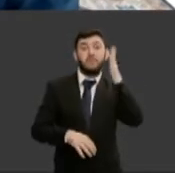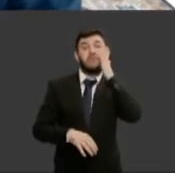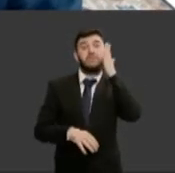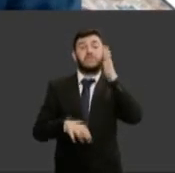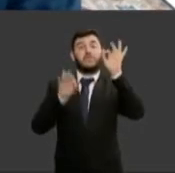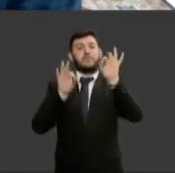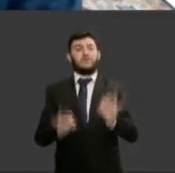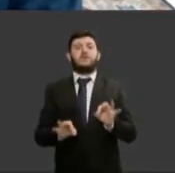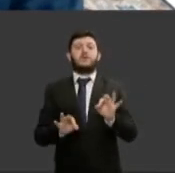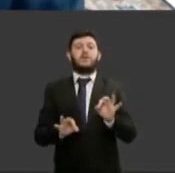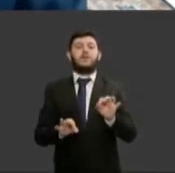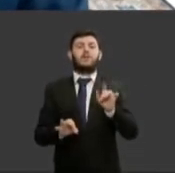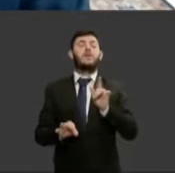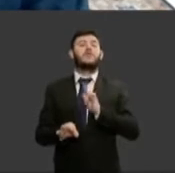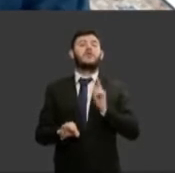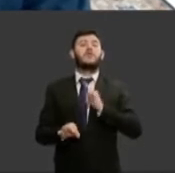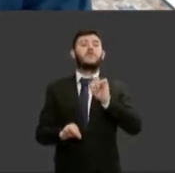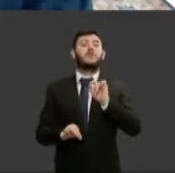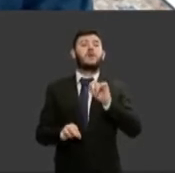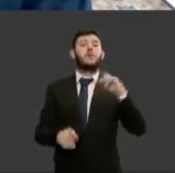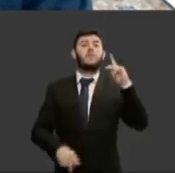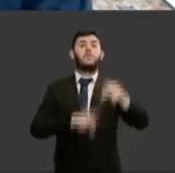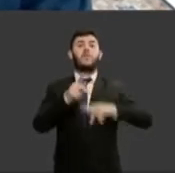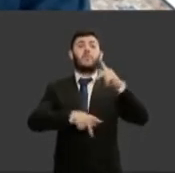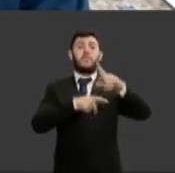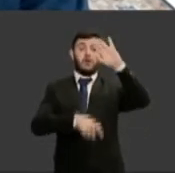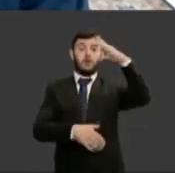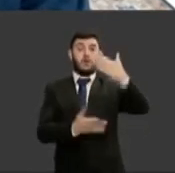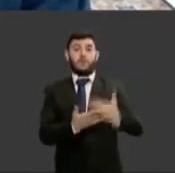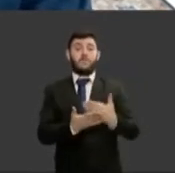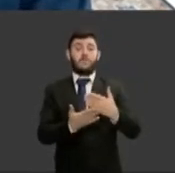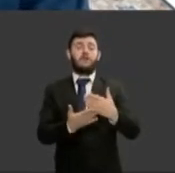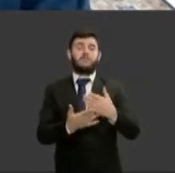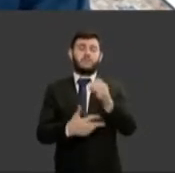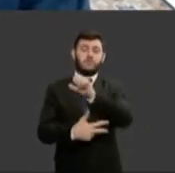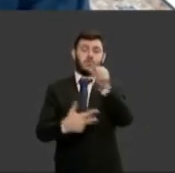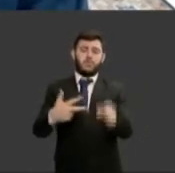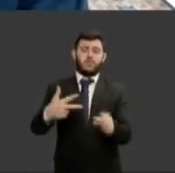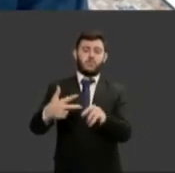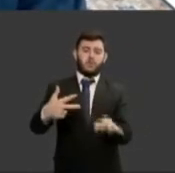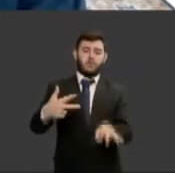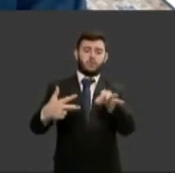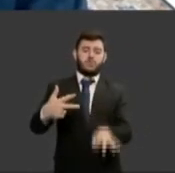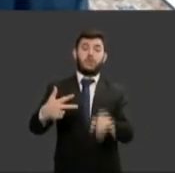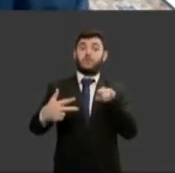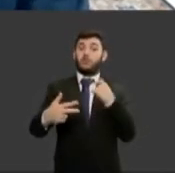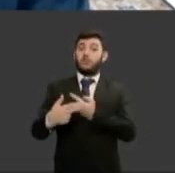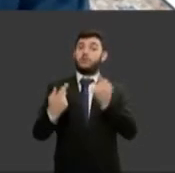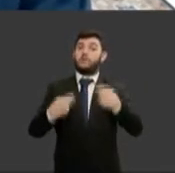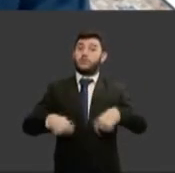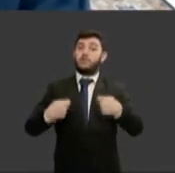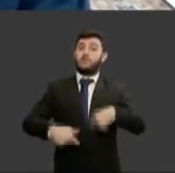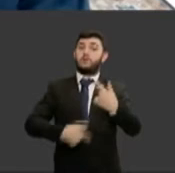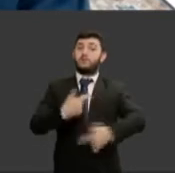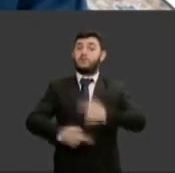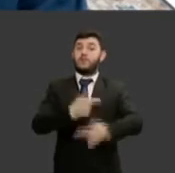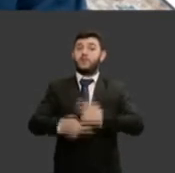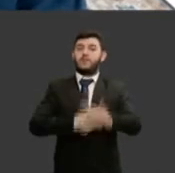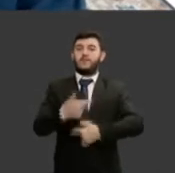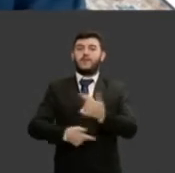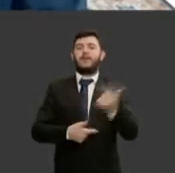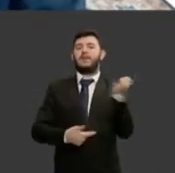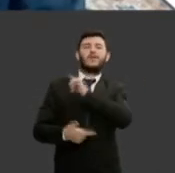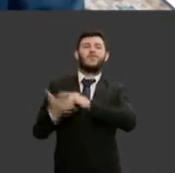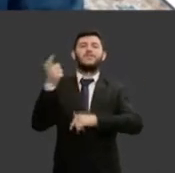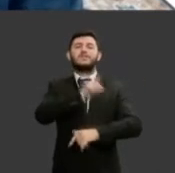confiança do público no sistema do judiciário, temos que trabalhar e avançar cada vez